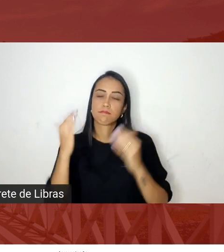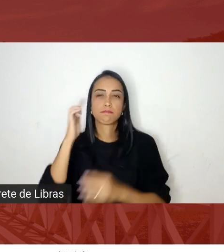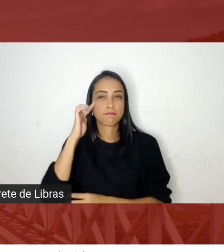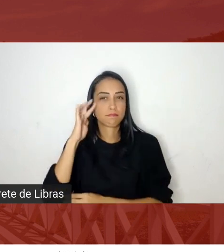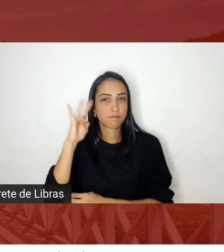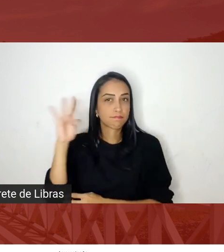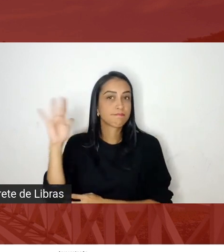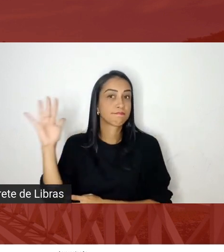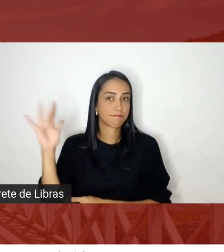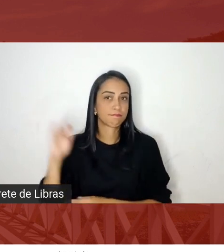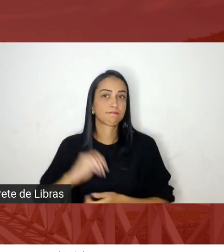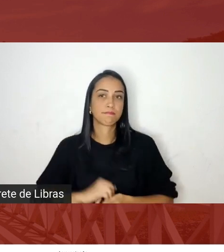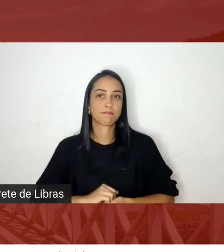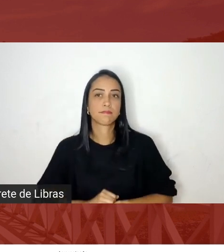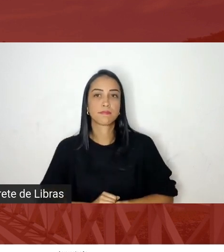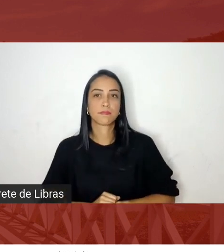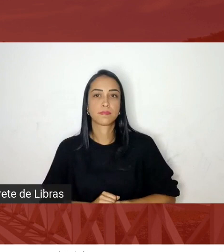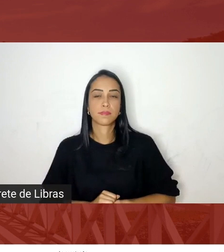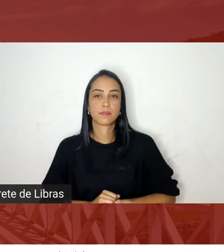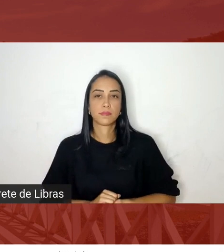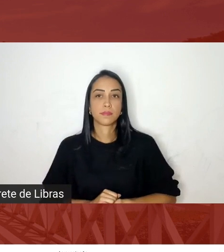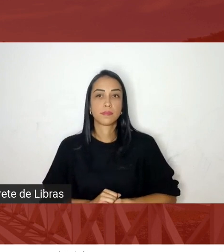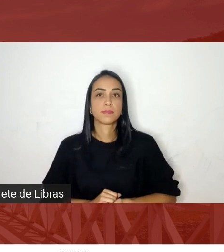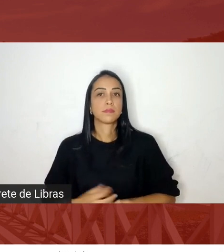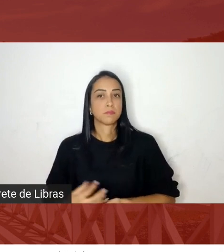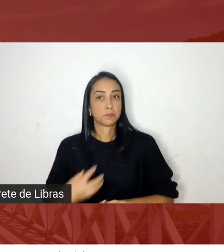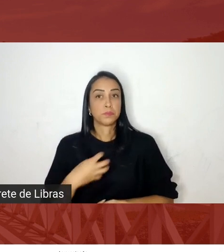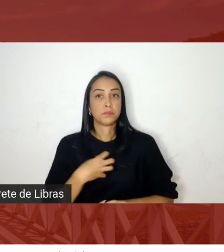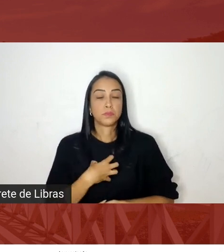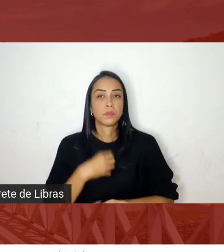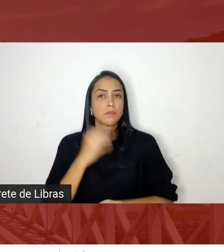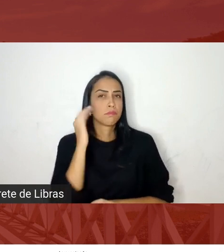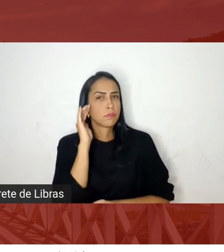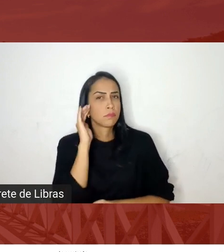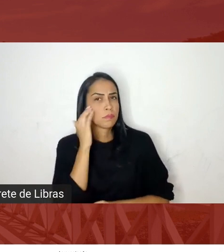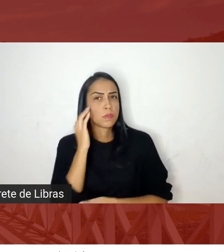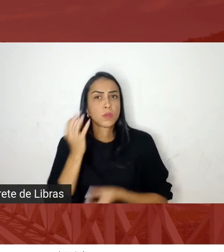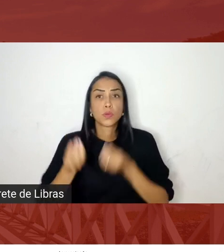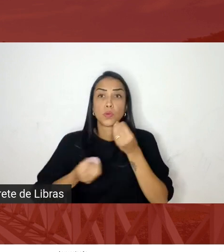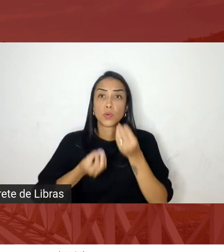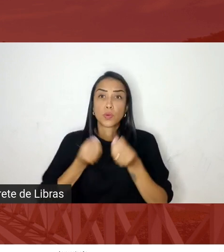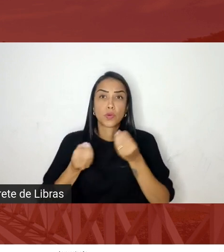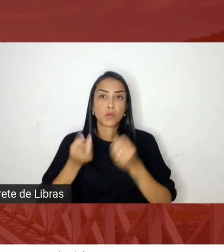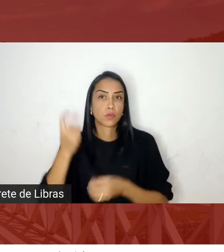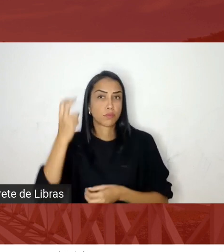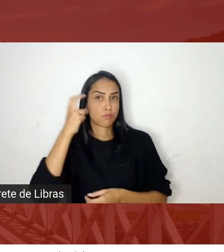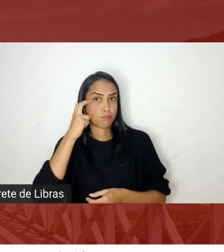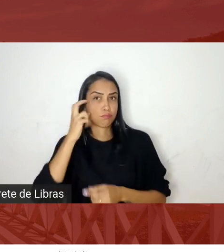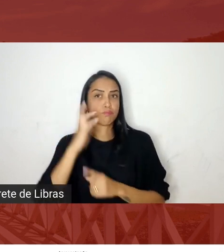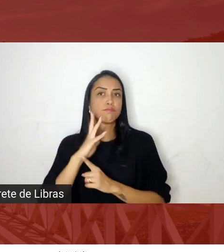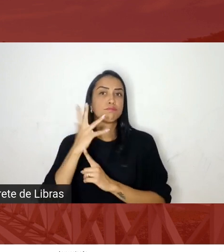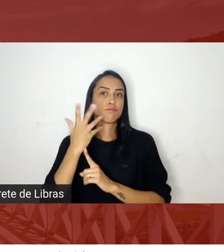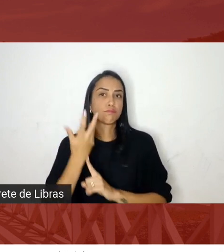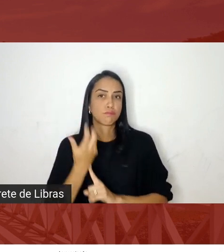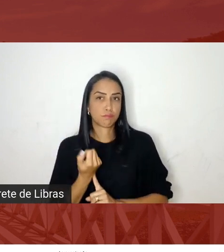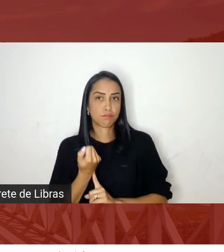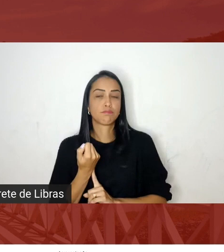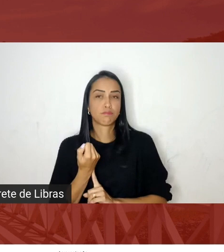no sentido de entender como cultura e arte libera